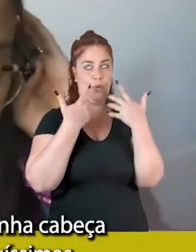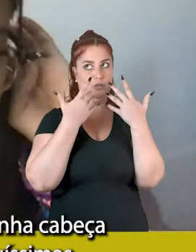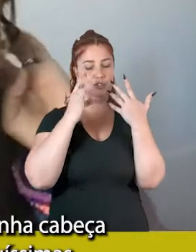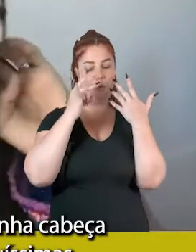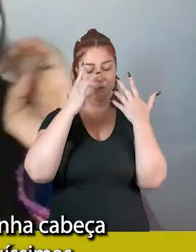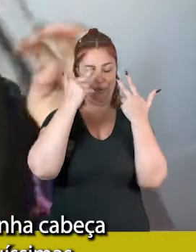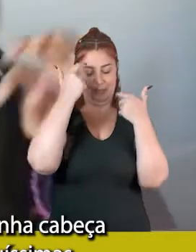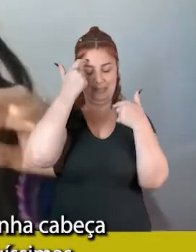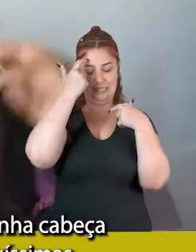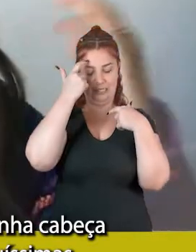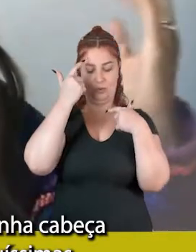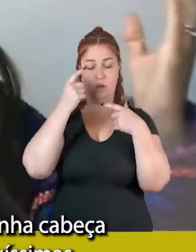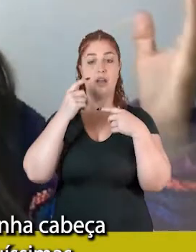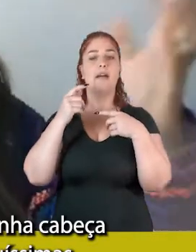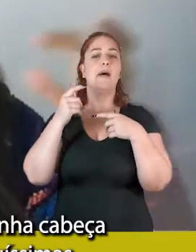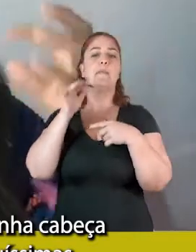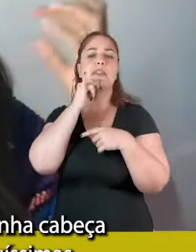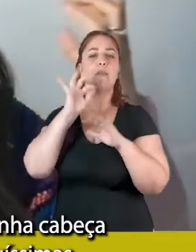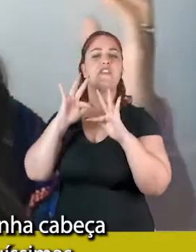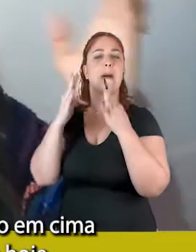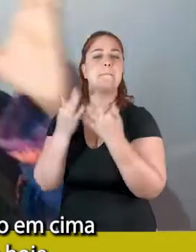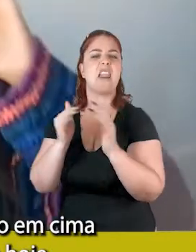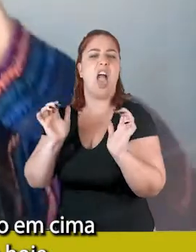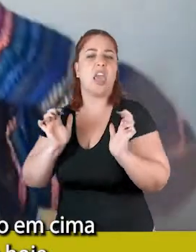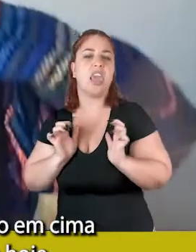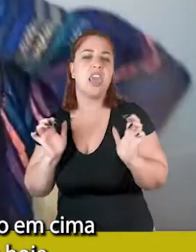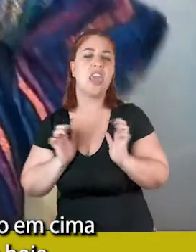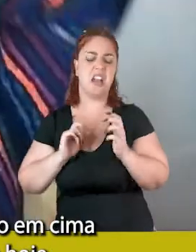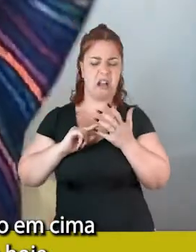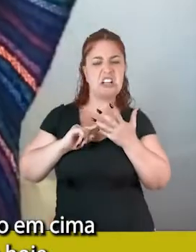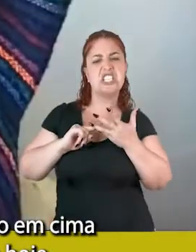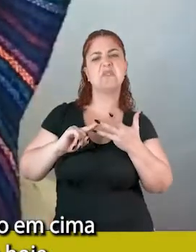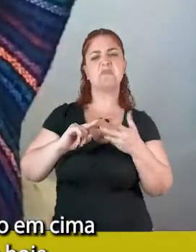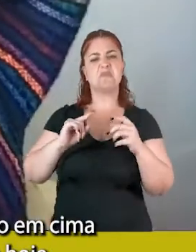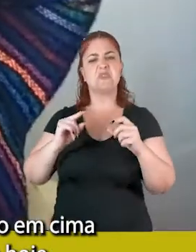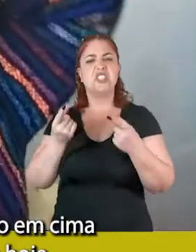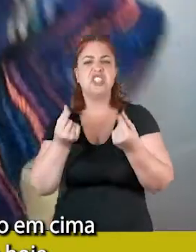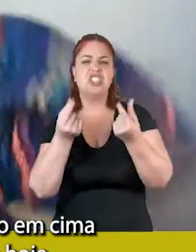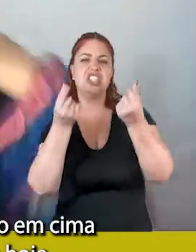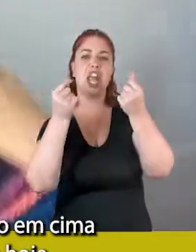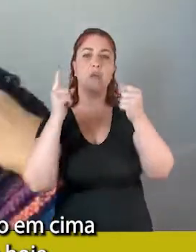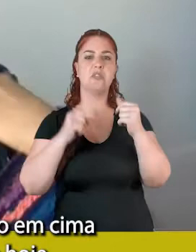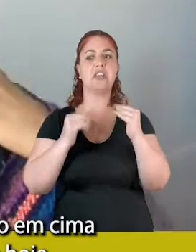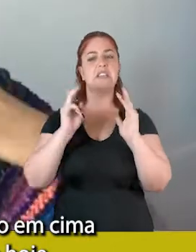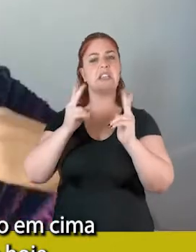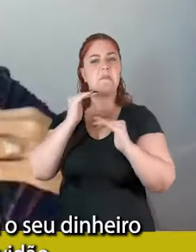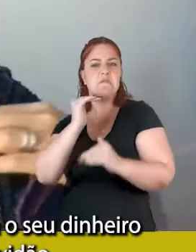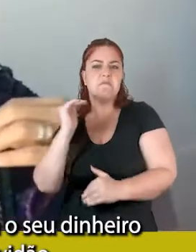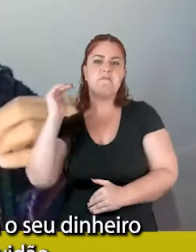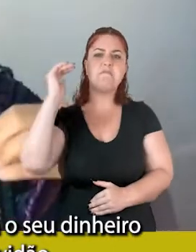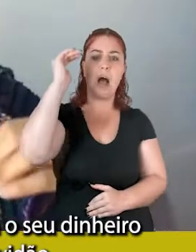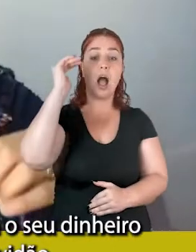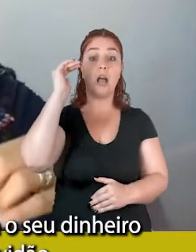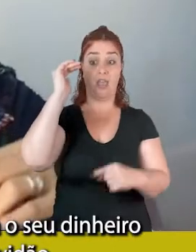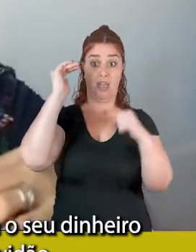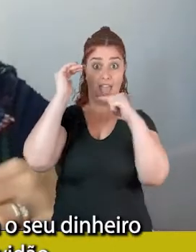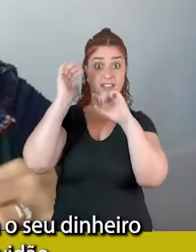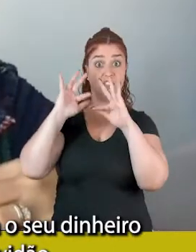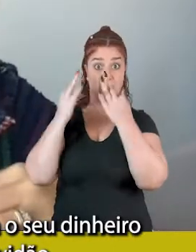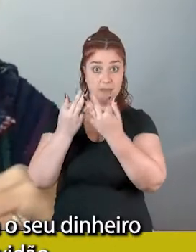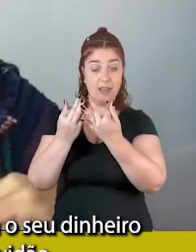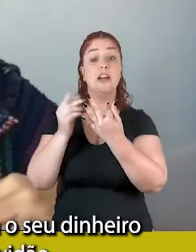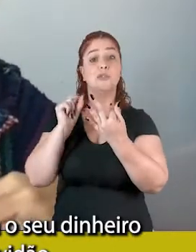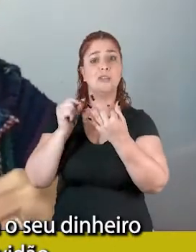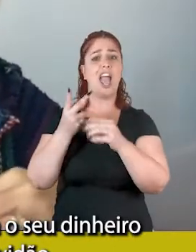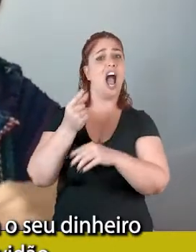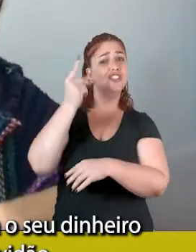que veio na minha cabeça, dessas famílias riquíssimas, dessas pessoas que estão em cima de muito dinheiro hoje, muitas vieram